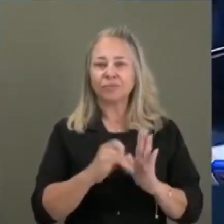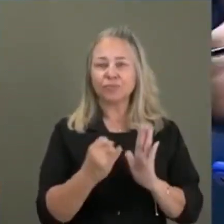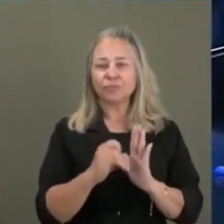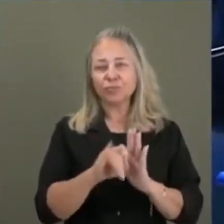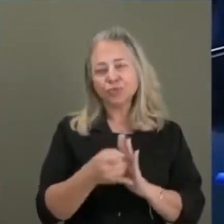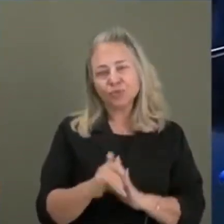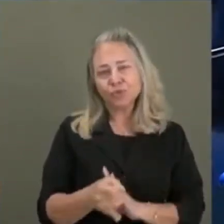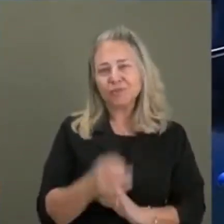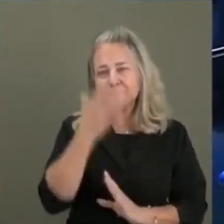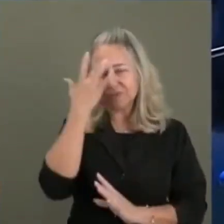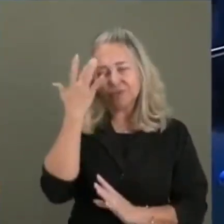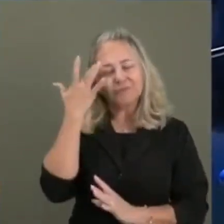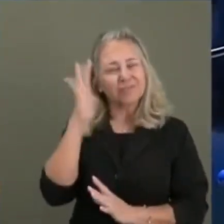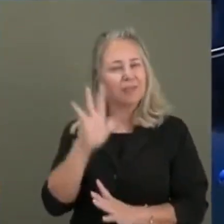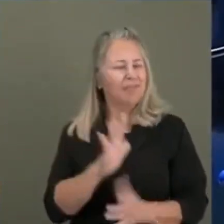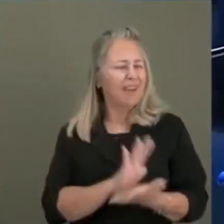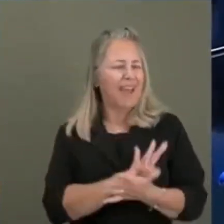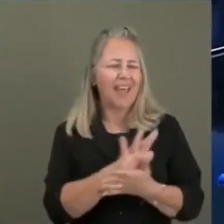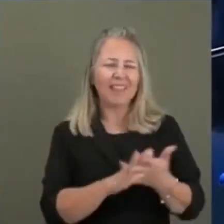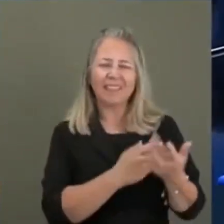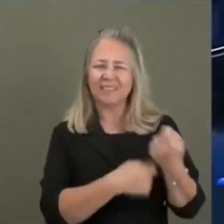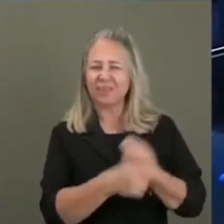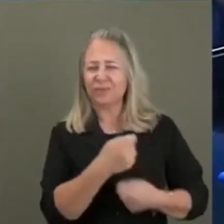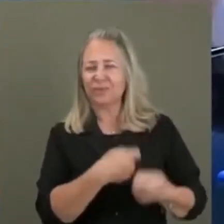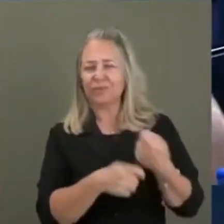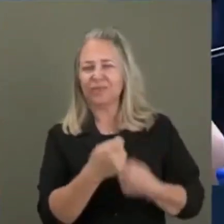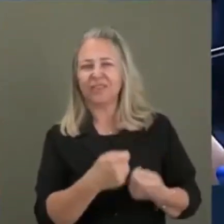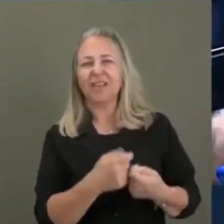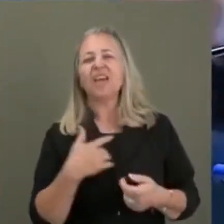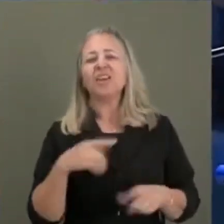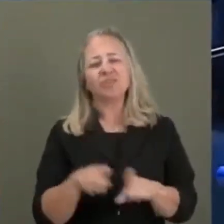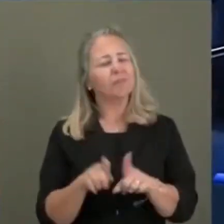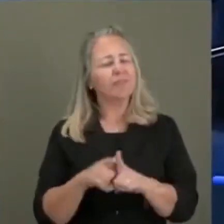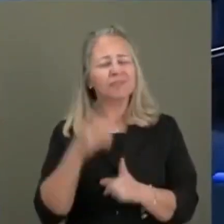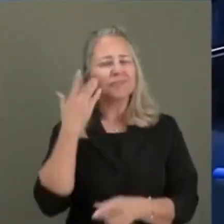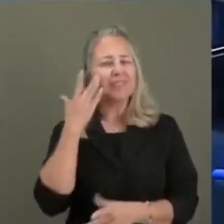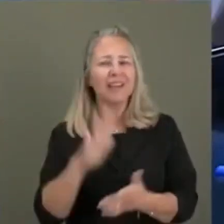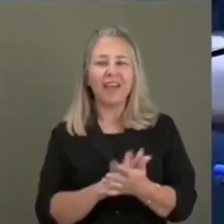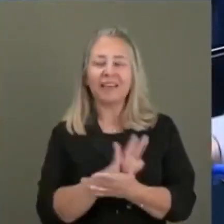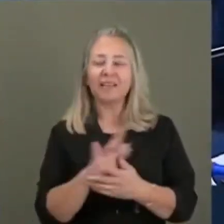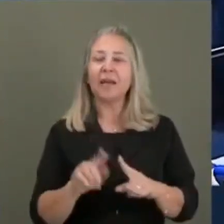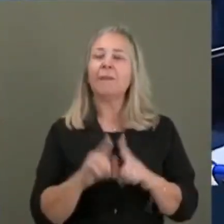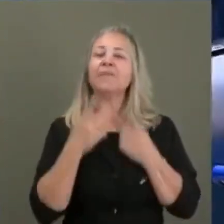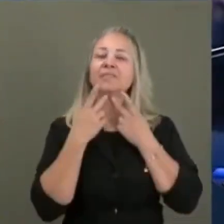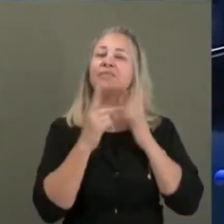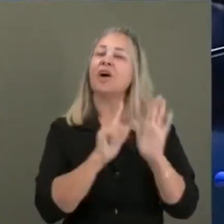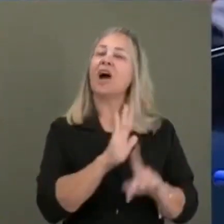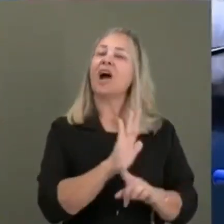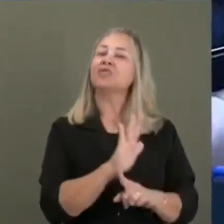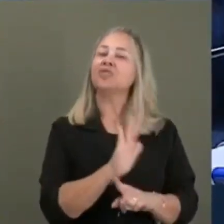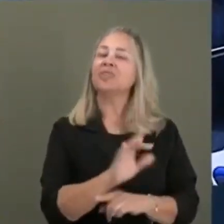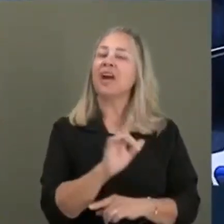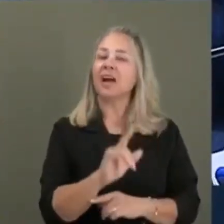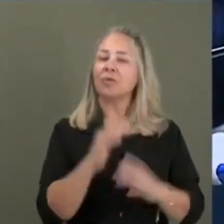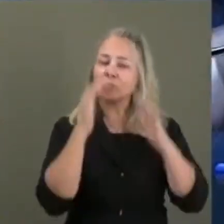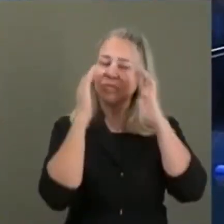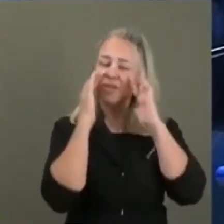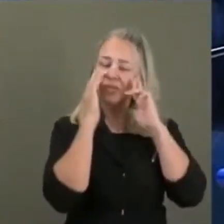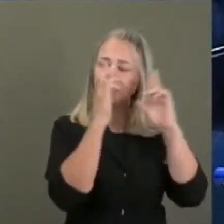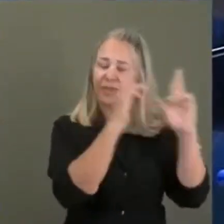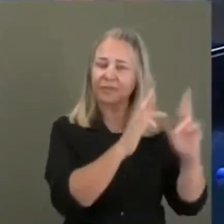economia, eu tenho toda a humildade de falar isso, eu não tenho mestrado em economia, mas eu vou deixar minha parcela de contribuição aqui dentro do respeito,